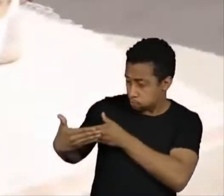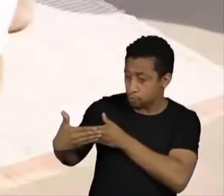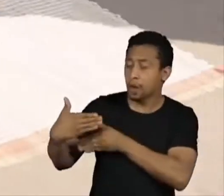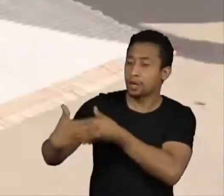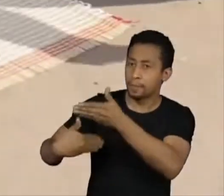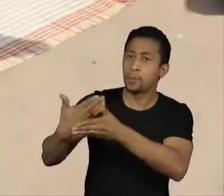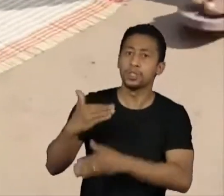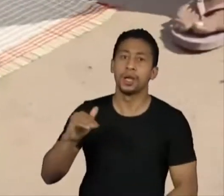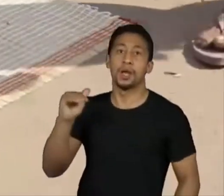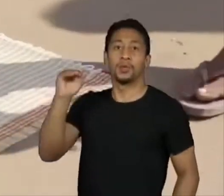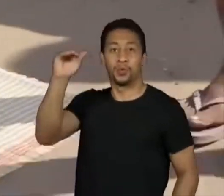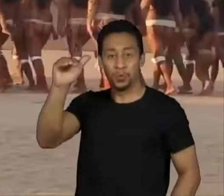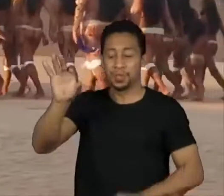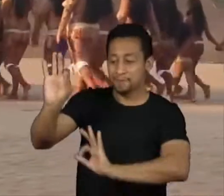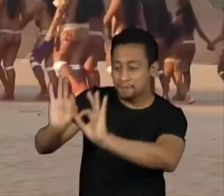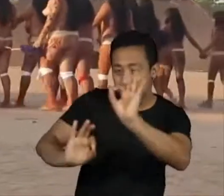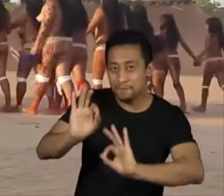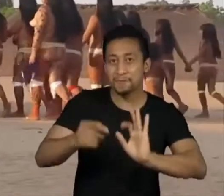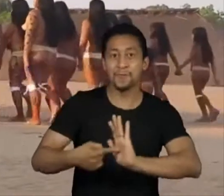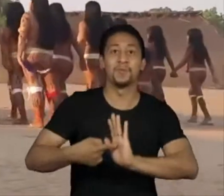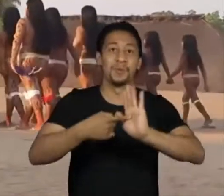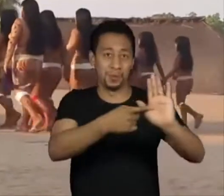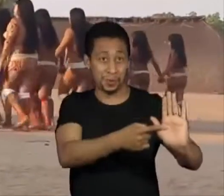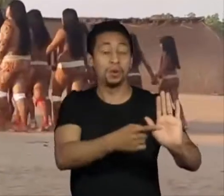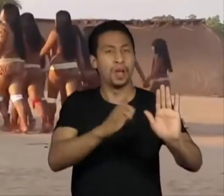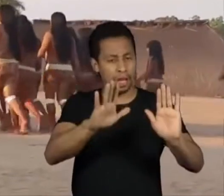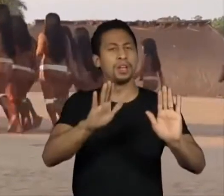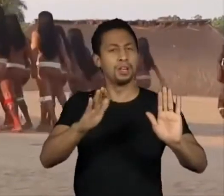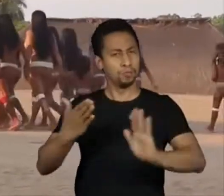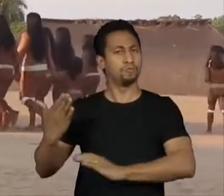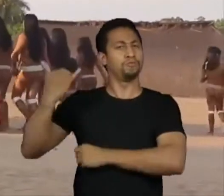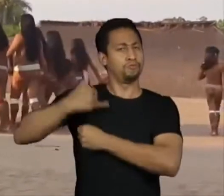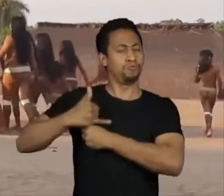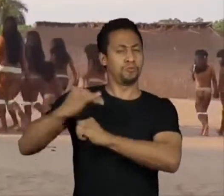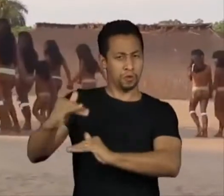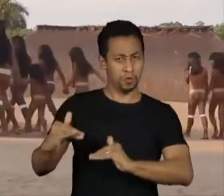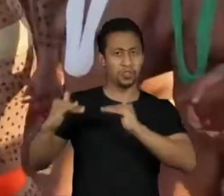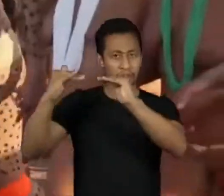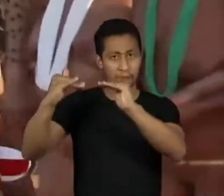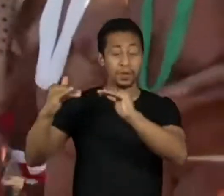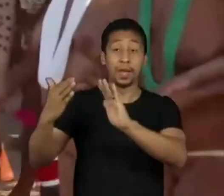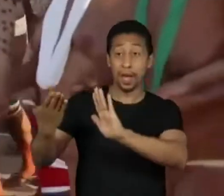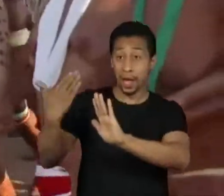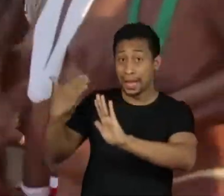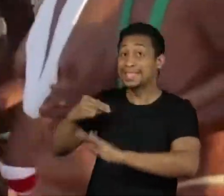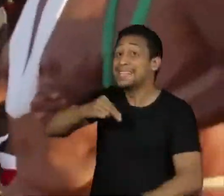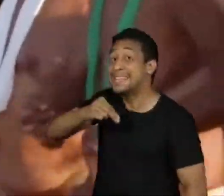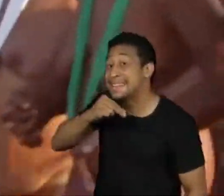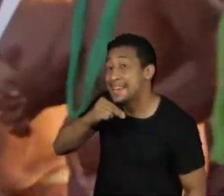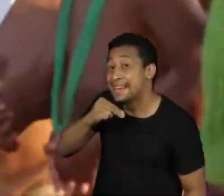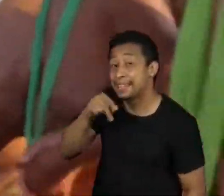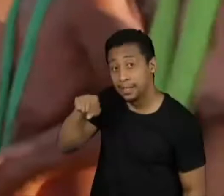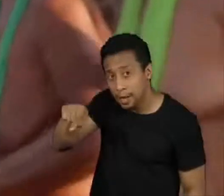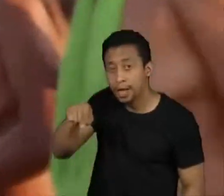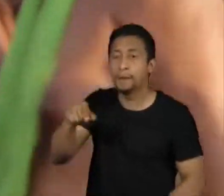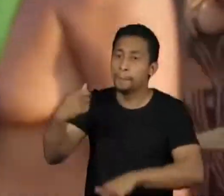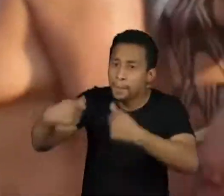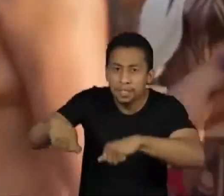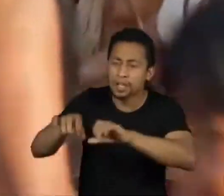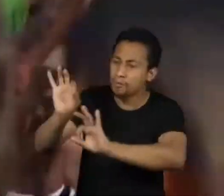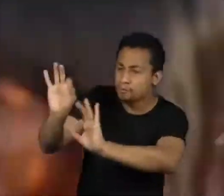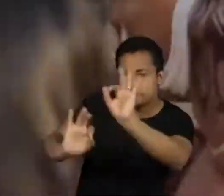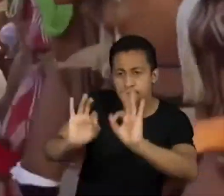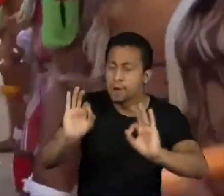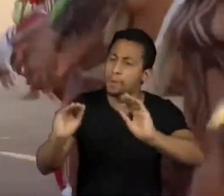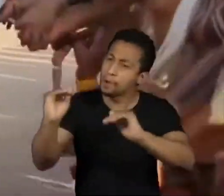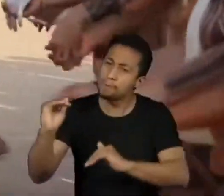que estava sendo preparada para ser a próxima cacique, a neta da Mapuluca Maiorá. E ali, naquele